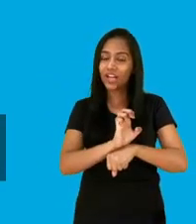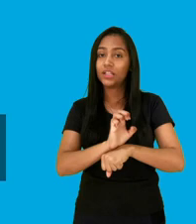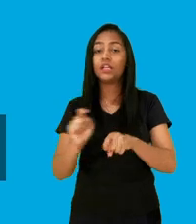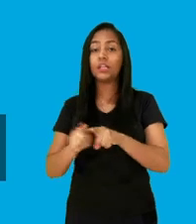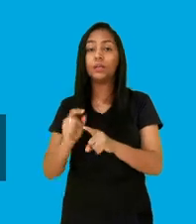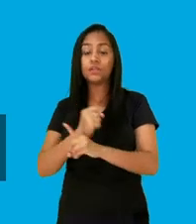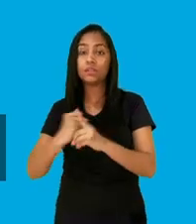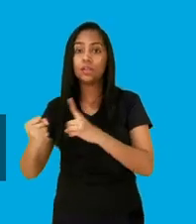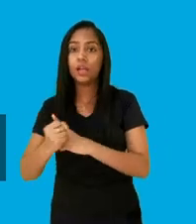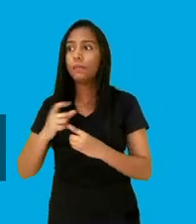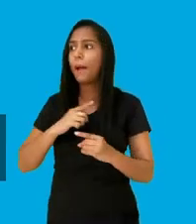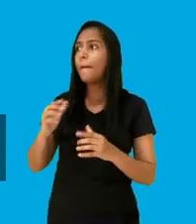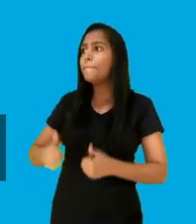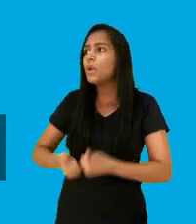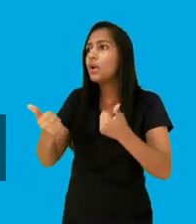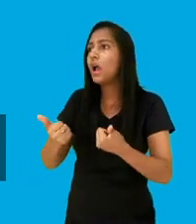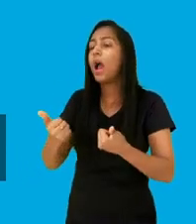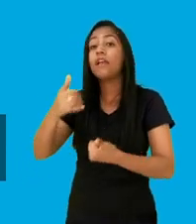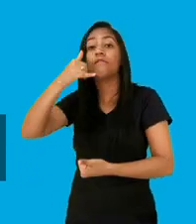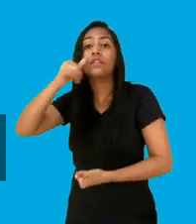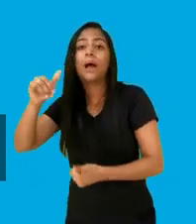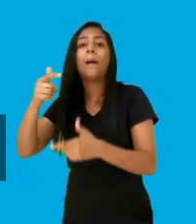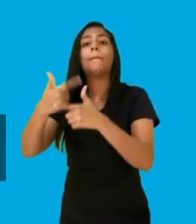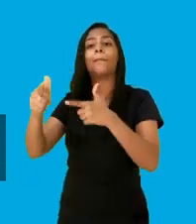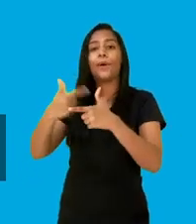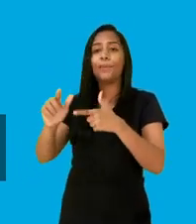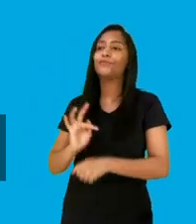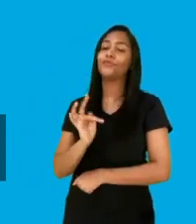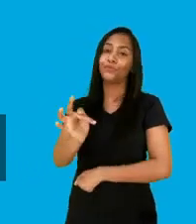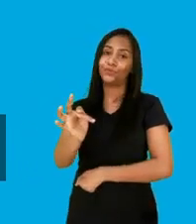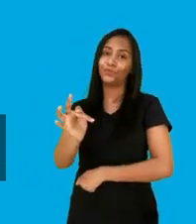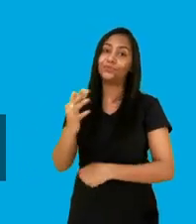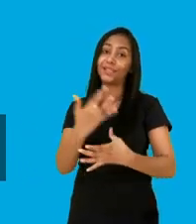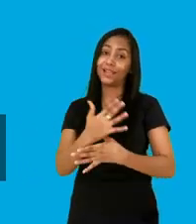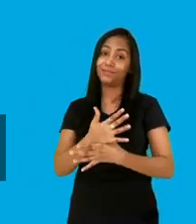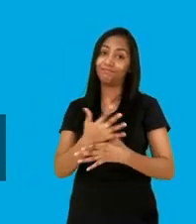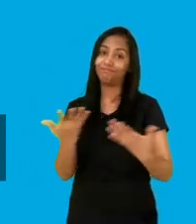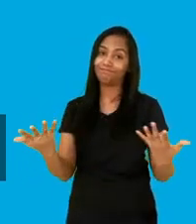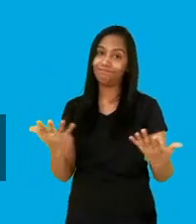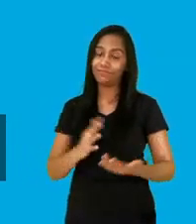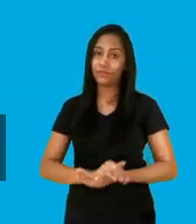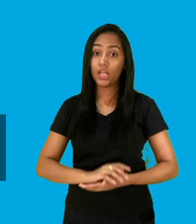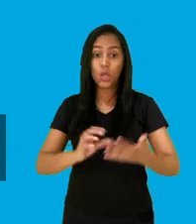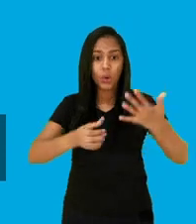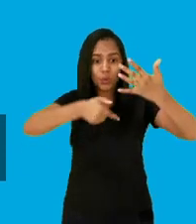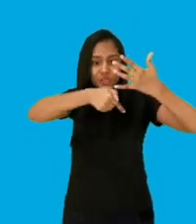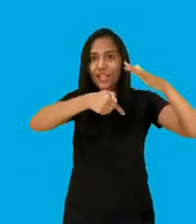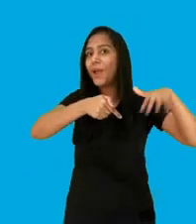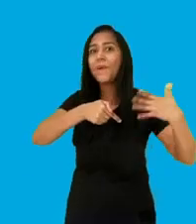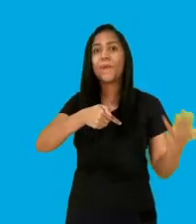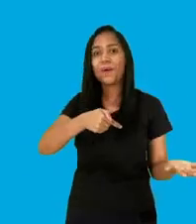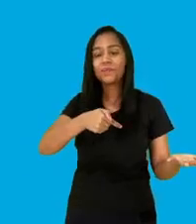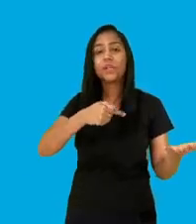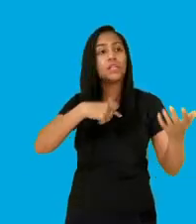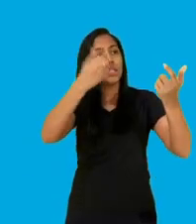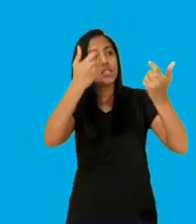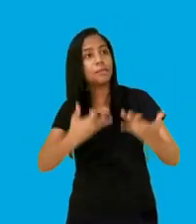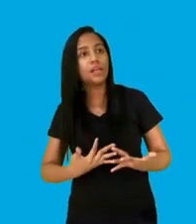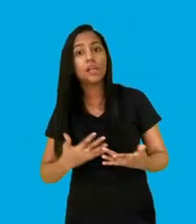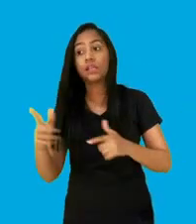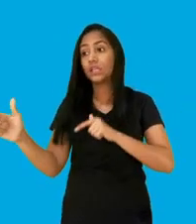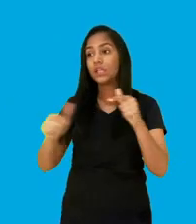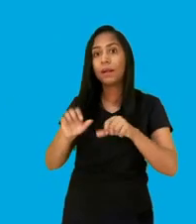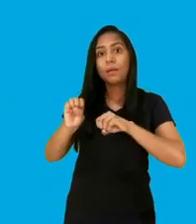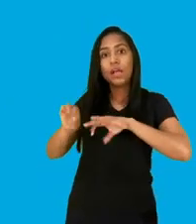para que os governos, empresas e sociedade investam dinheiro para o desenvolvimento urbano sustentável. O financiamento em conjunto